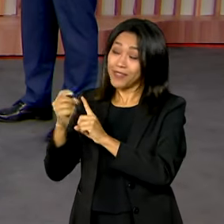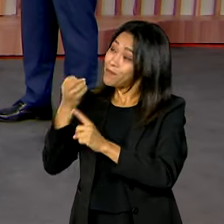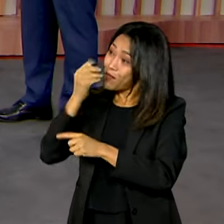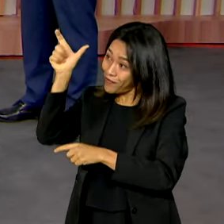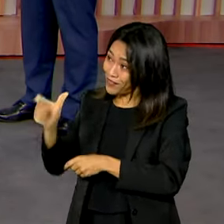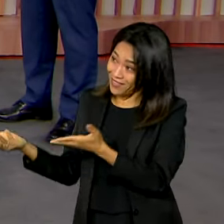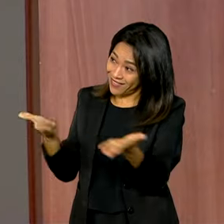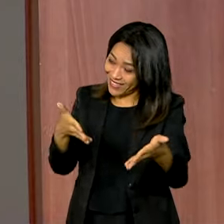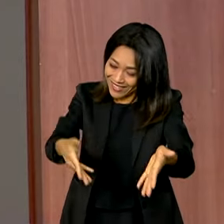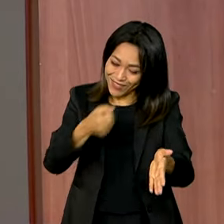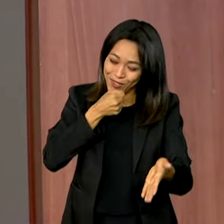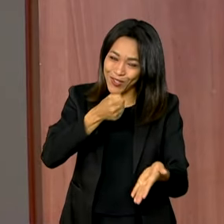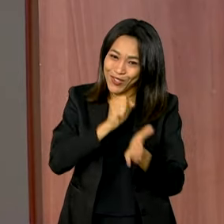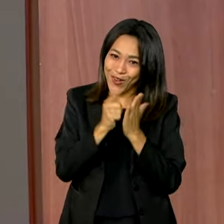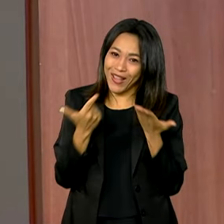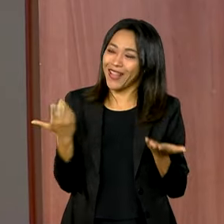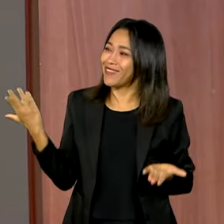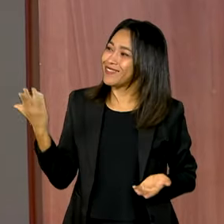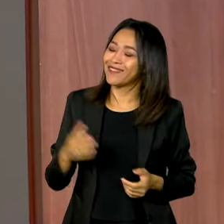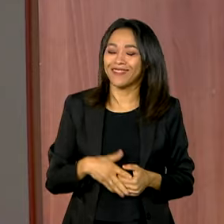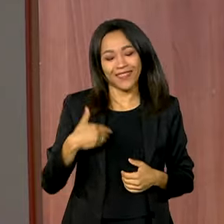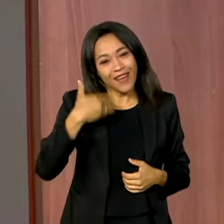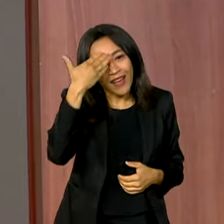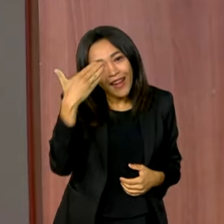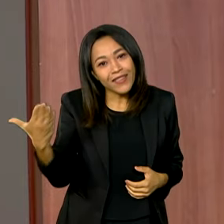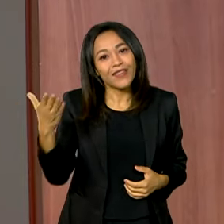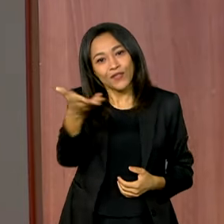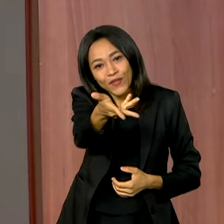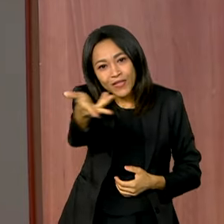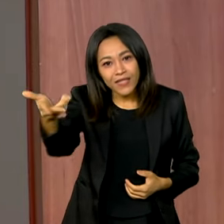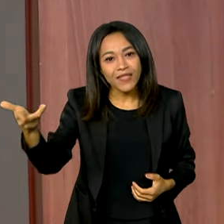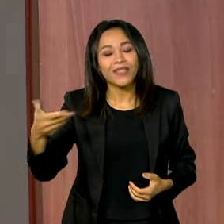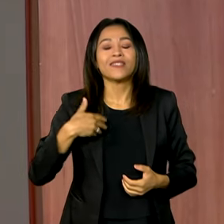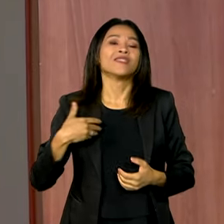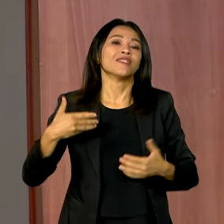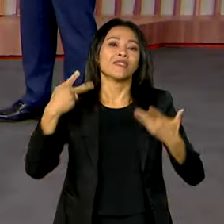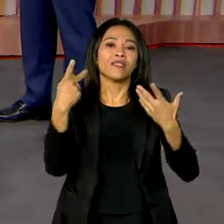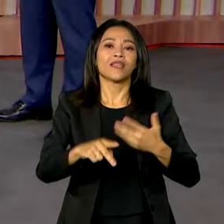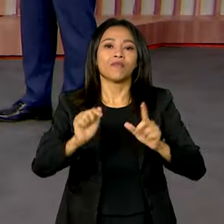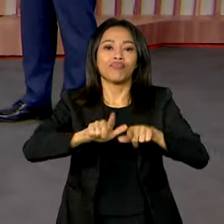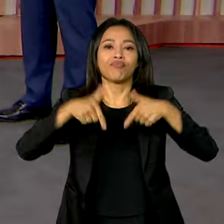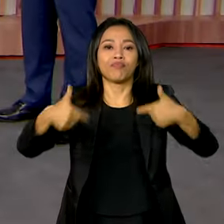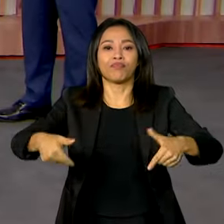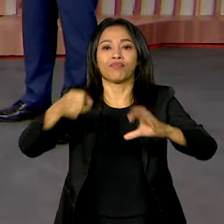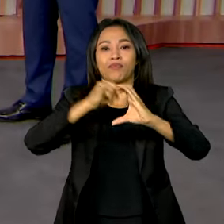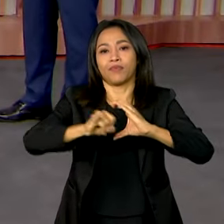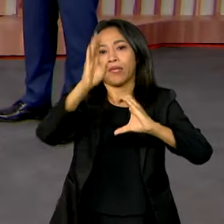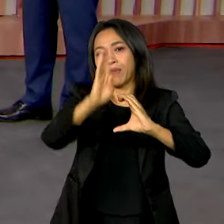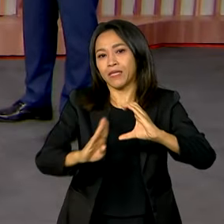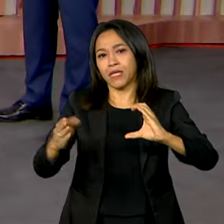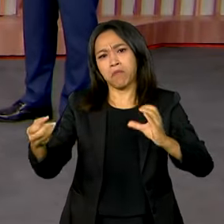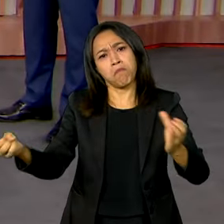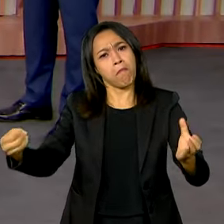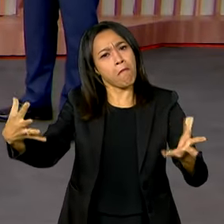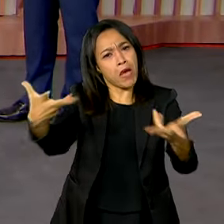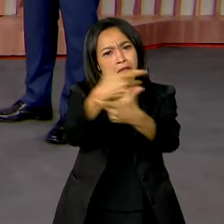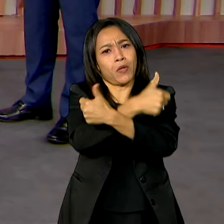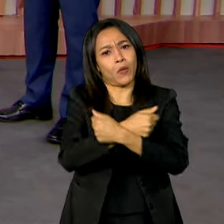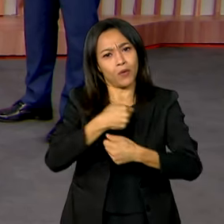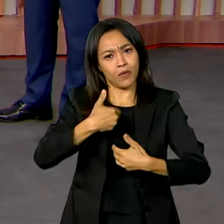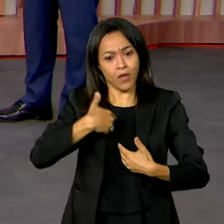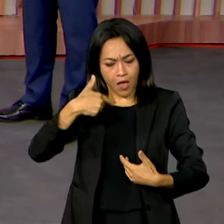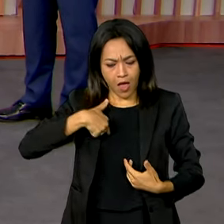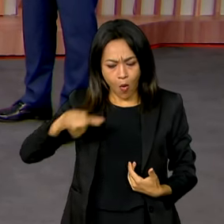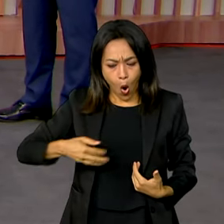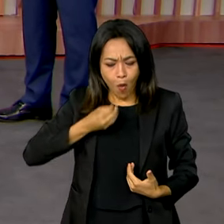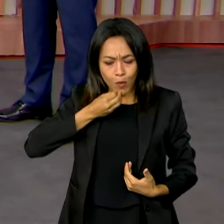Brasil em Dia. Eu que agradeço, Vanessa, a você, a Karina, a todos que fazem aqui ABC, que fazem esse programa maravilhoso, que me dá a oportunidade de